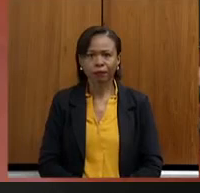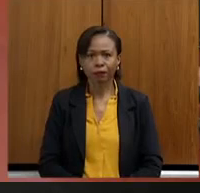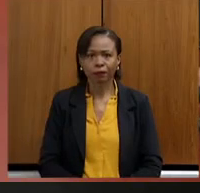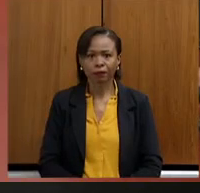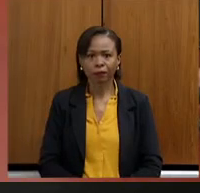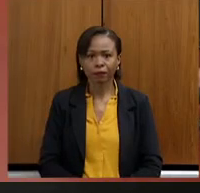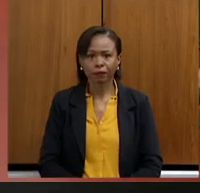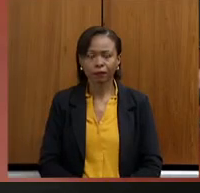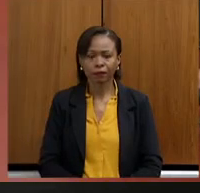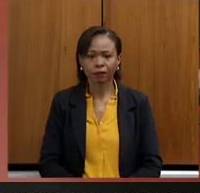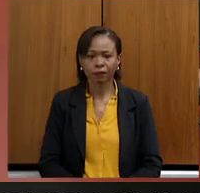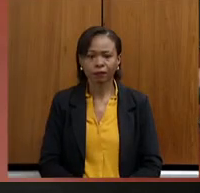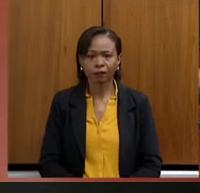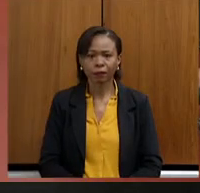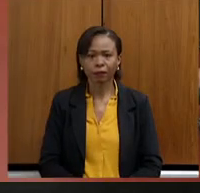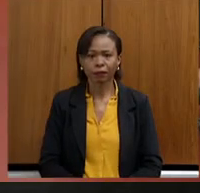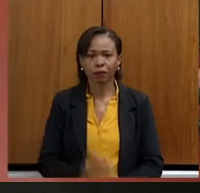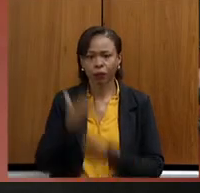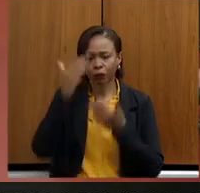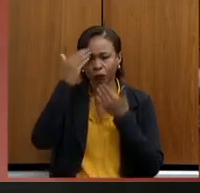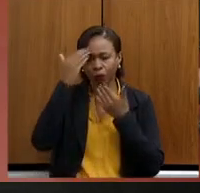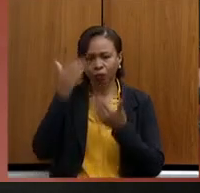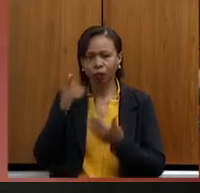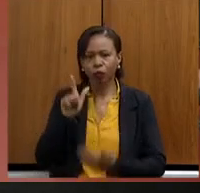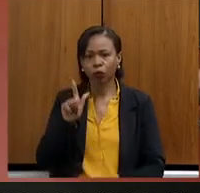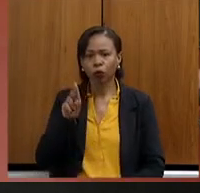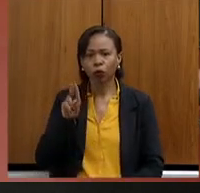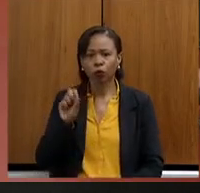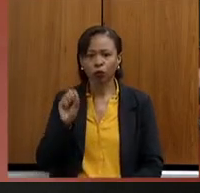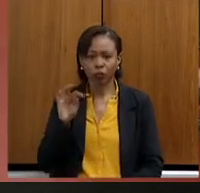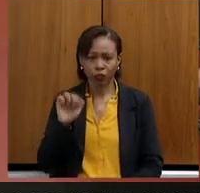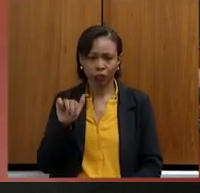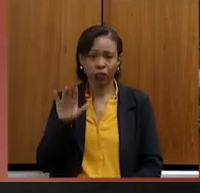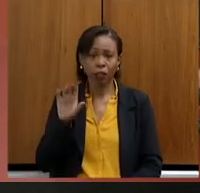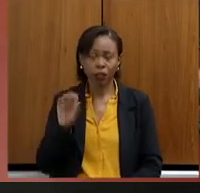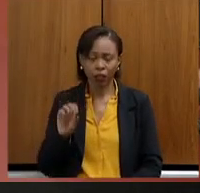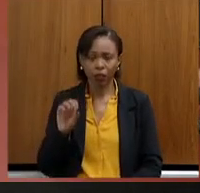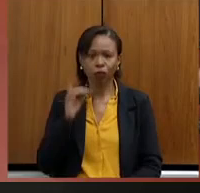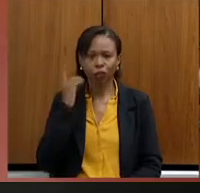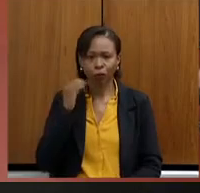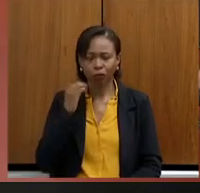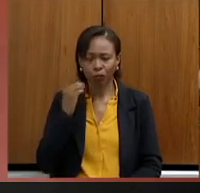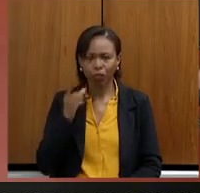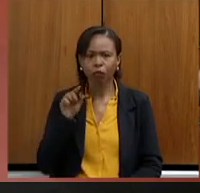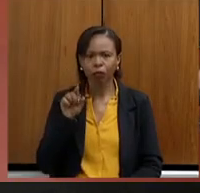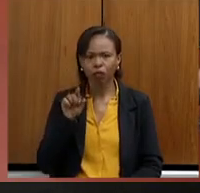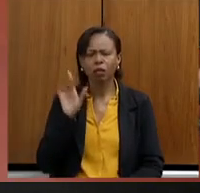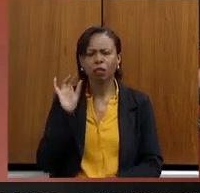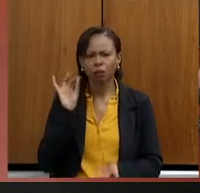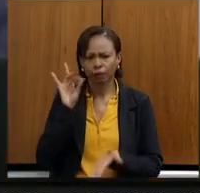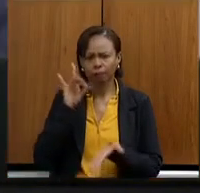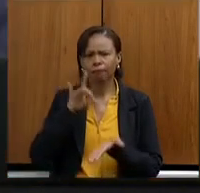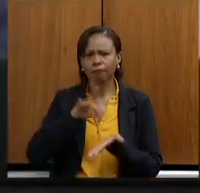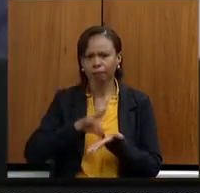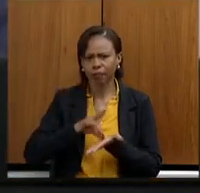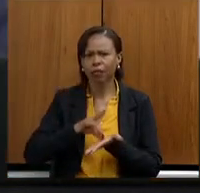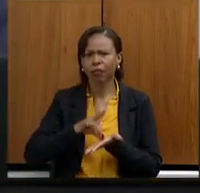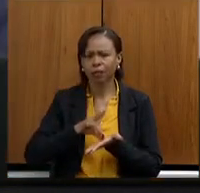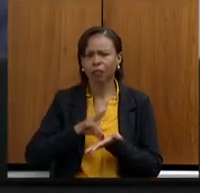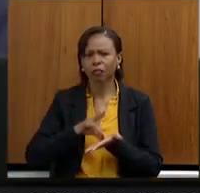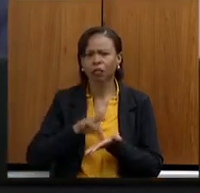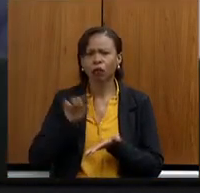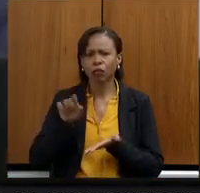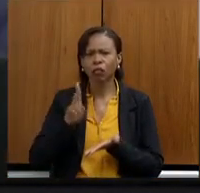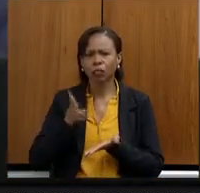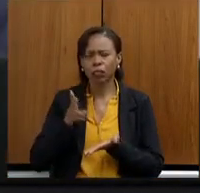Muito obrigado, deputado Gustavo Santana, pelas suas considerações e é verdade a disposição do